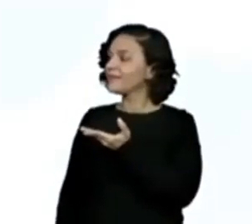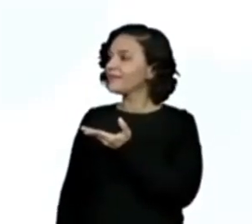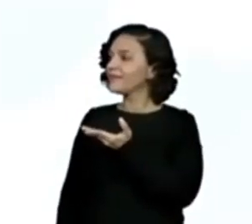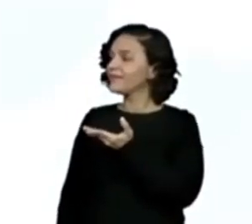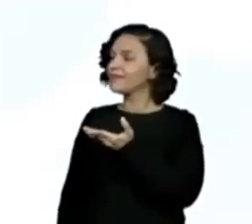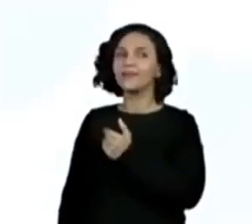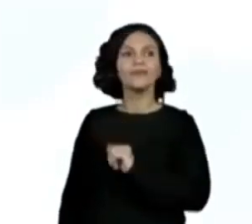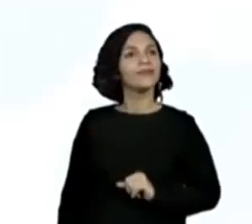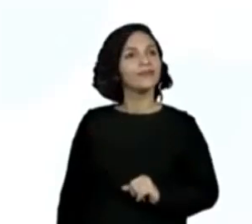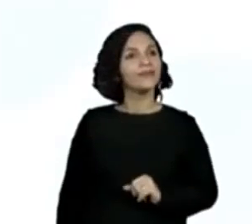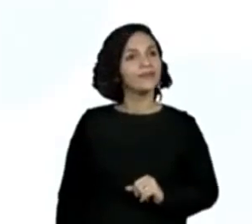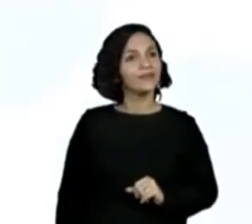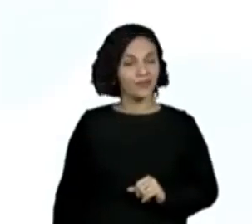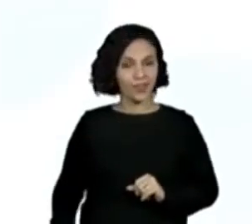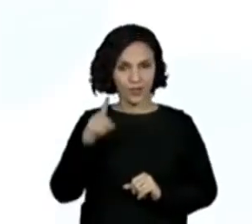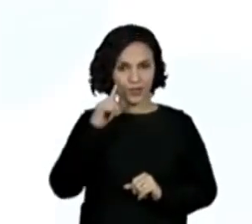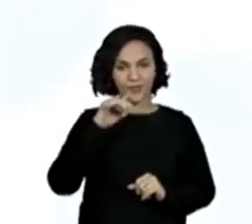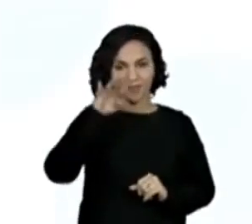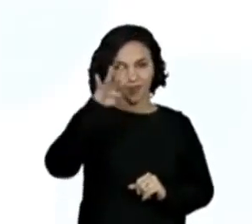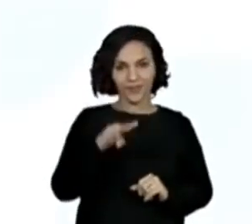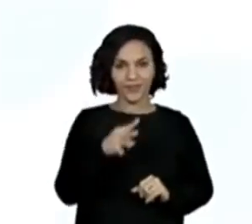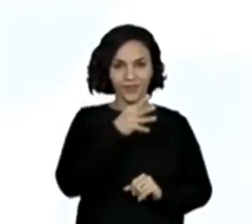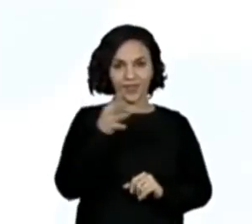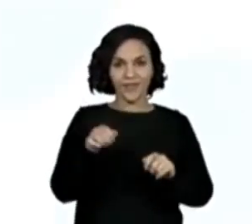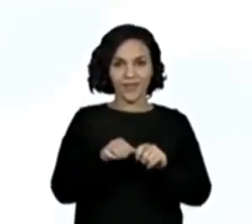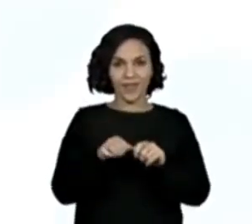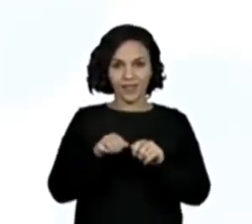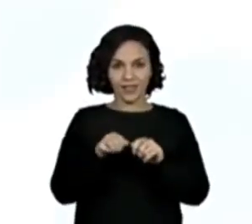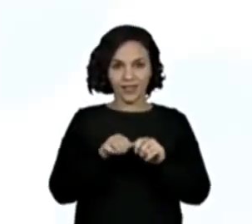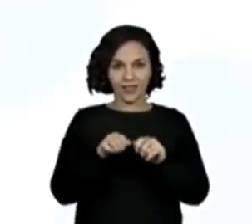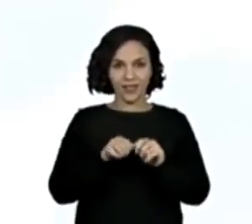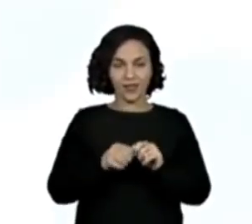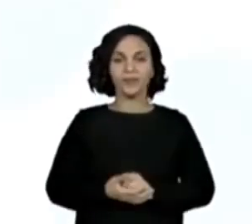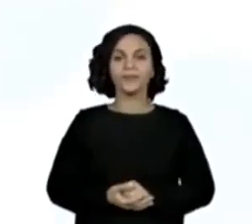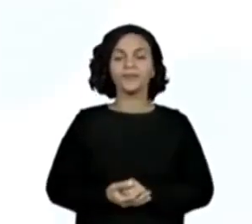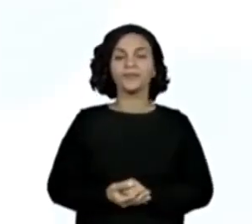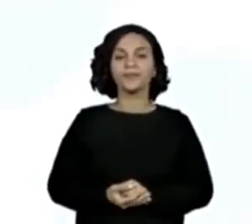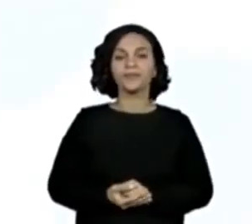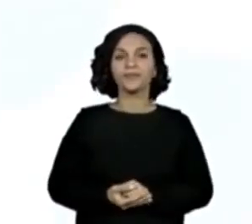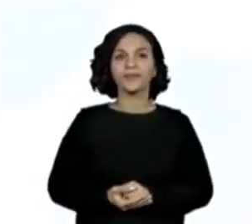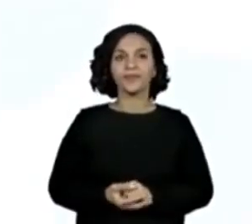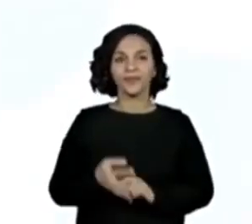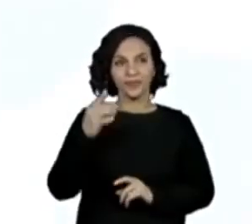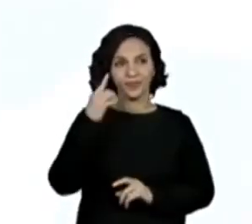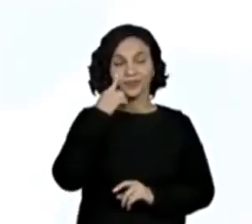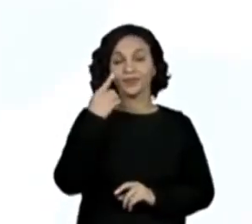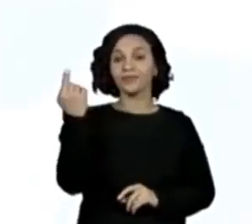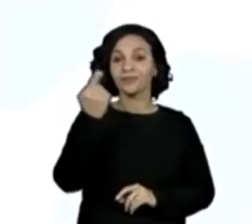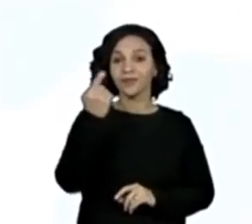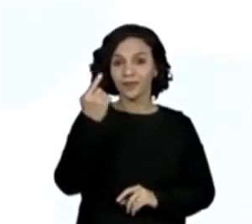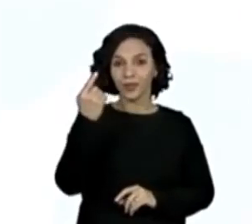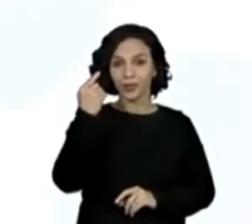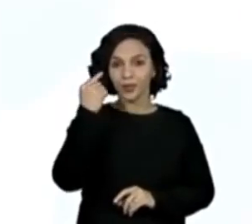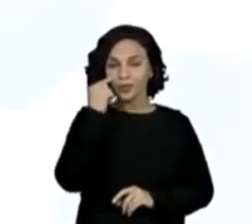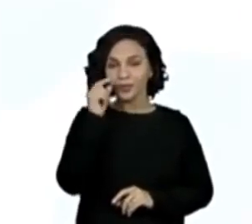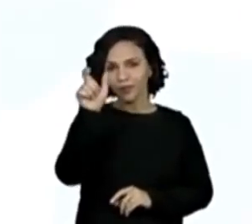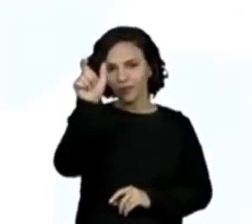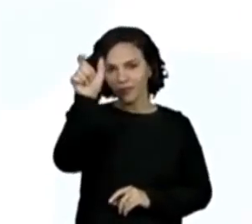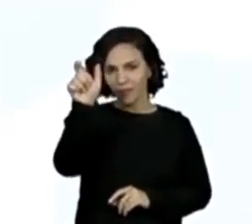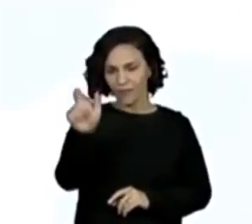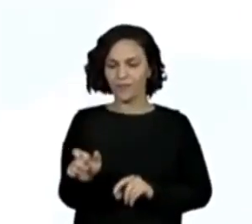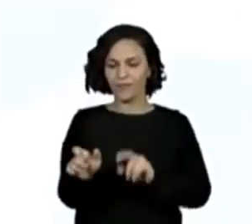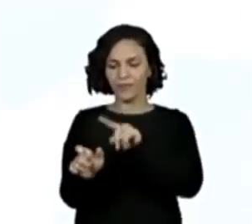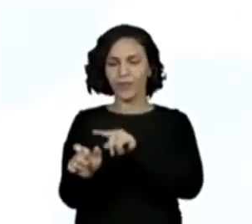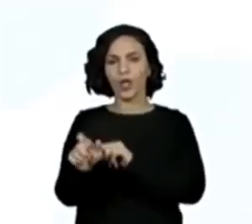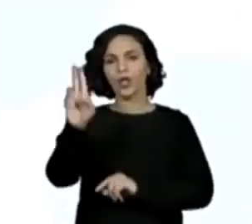Olha a tabela que o senhor José registrou. Ele colocou na primeira coluna o nome dos